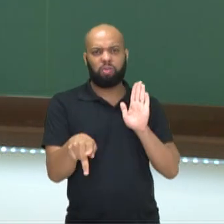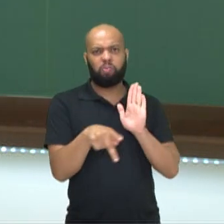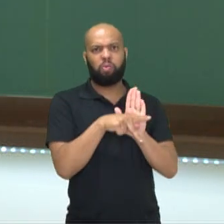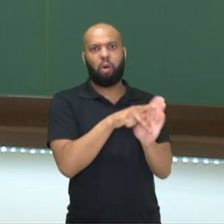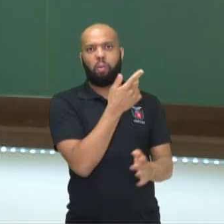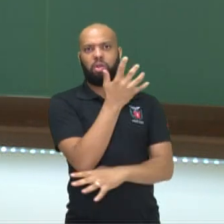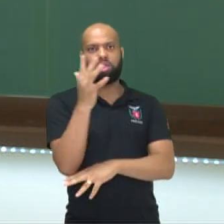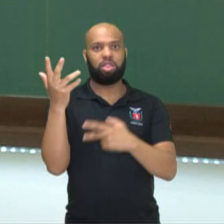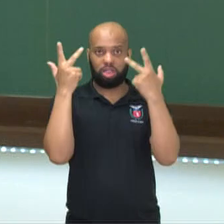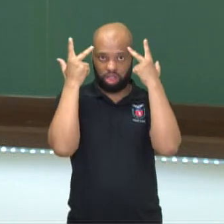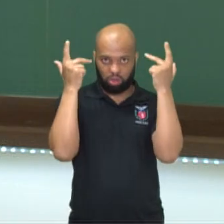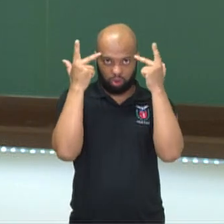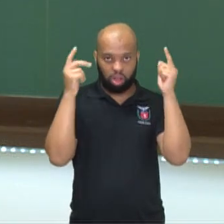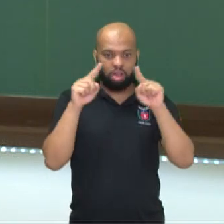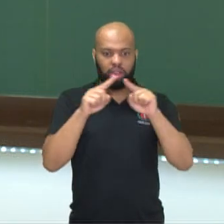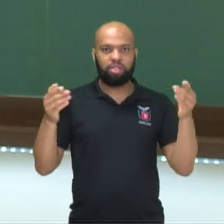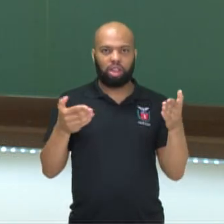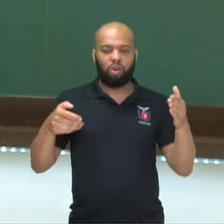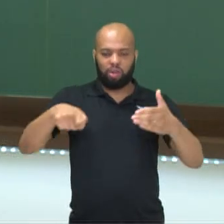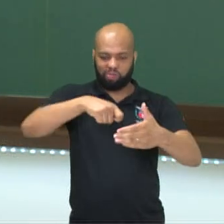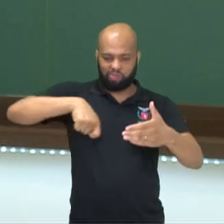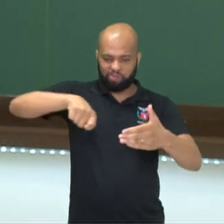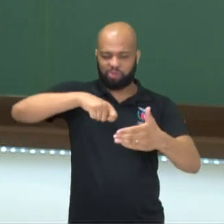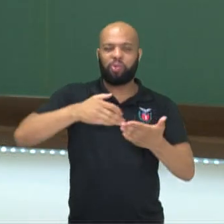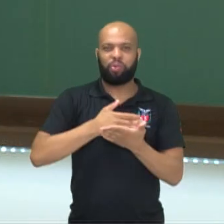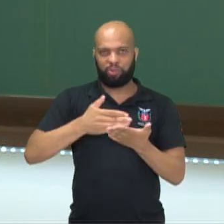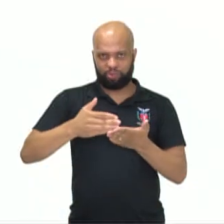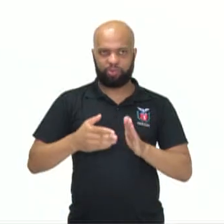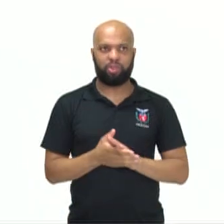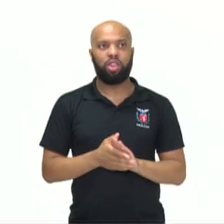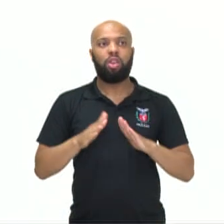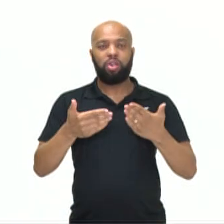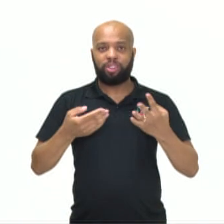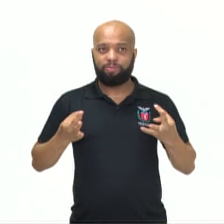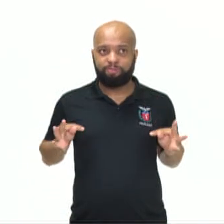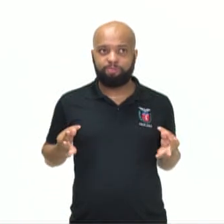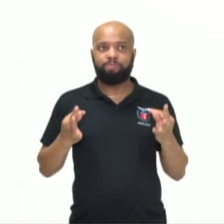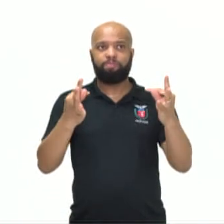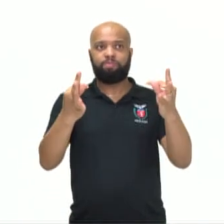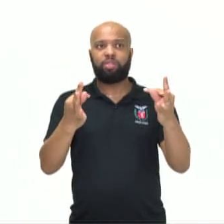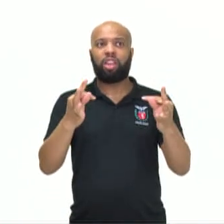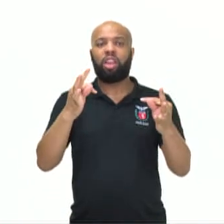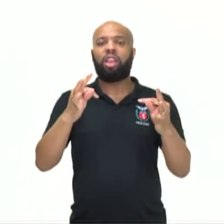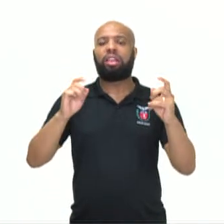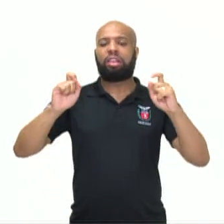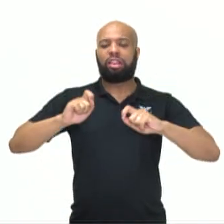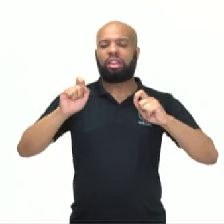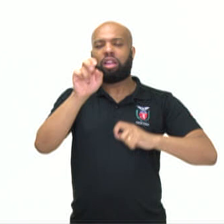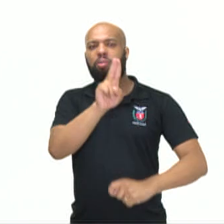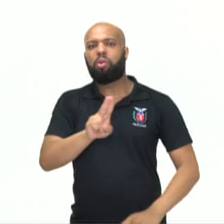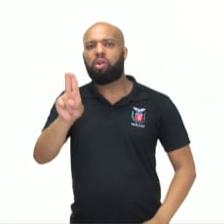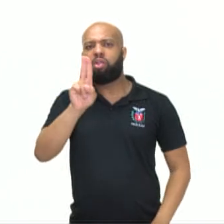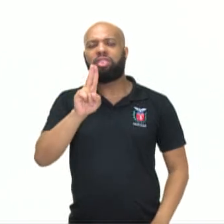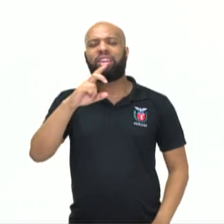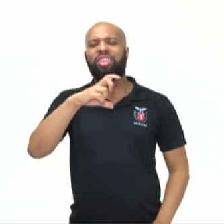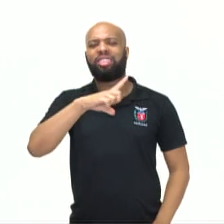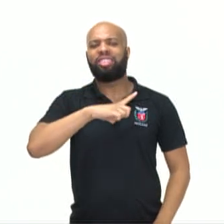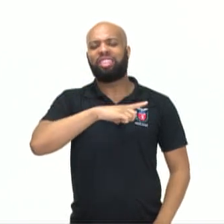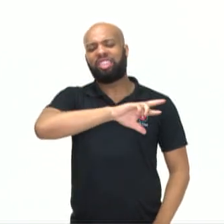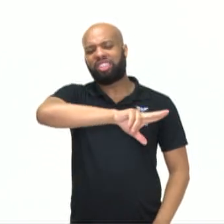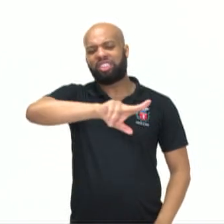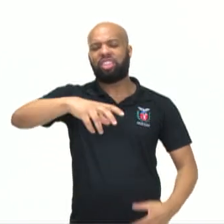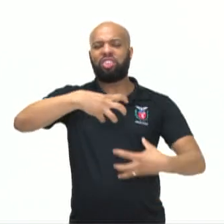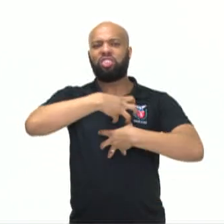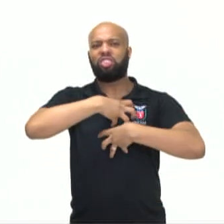cozinhar ou assar esses alimentos. Nós também percebemos que a tecnologia pode ser usada de várias formas e em